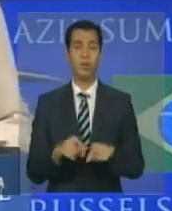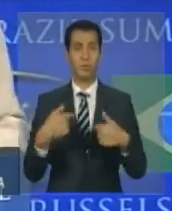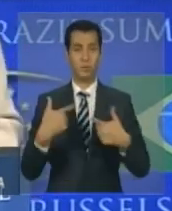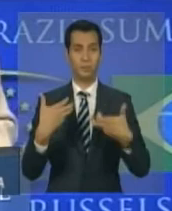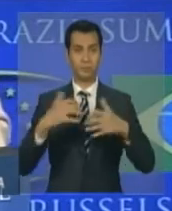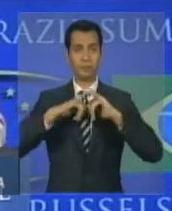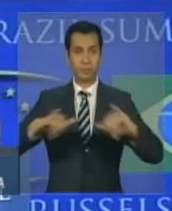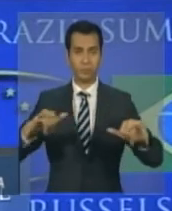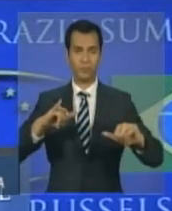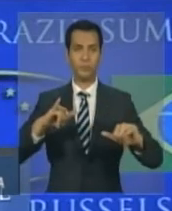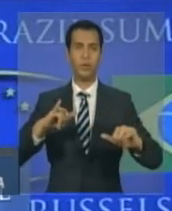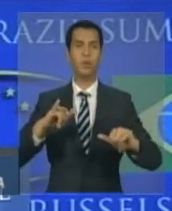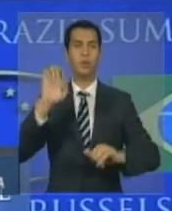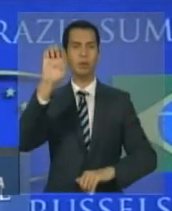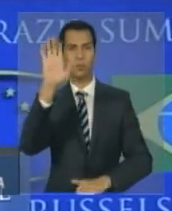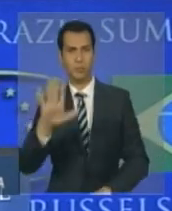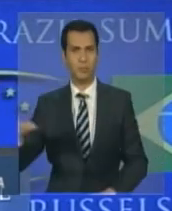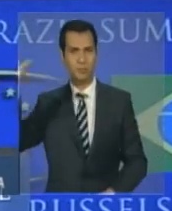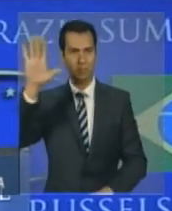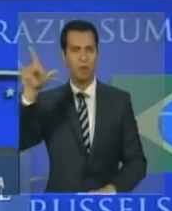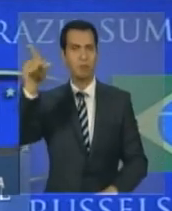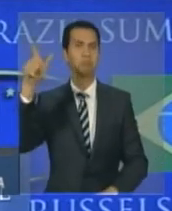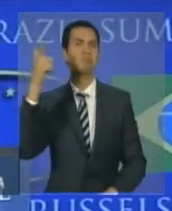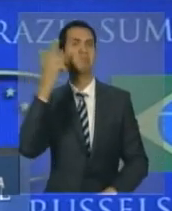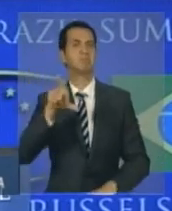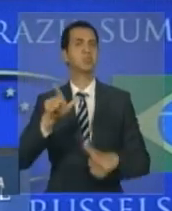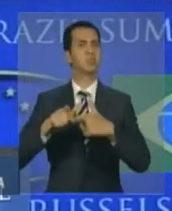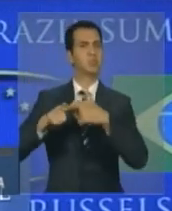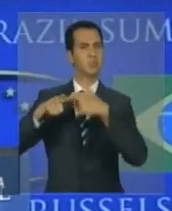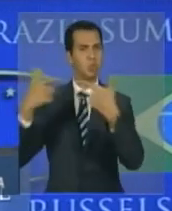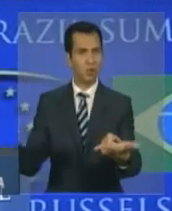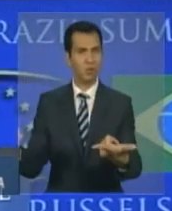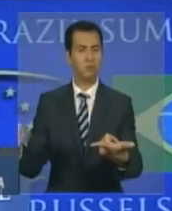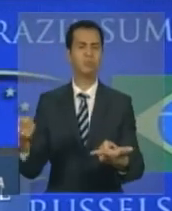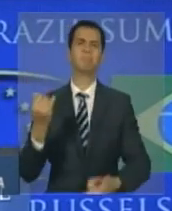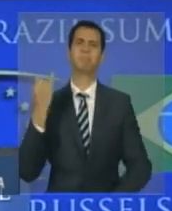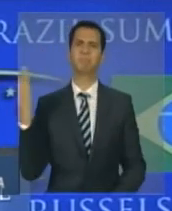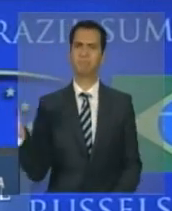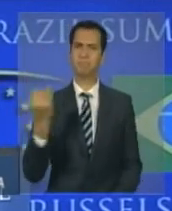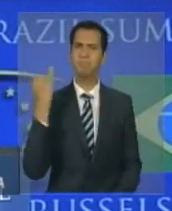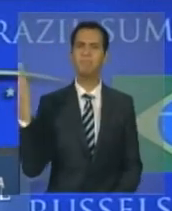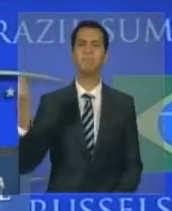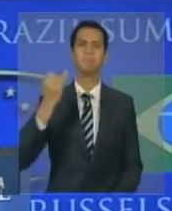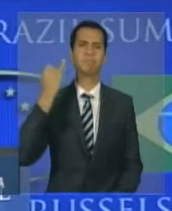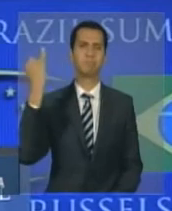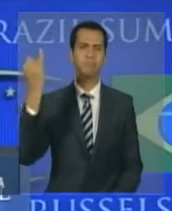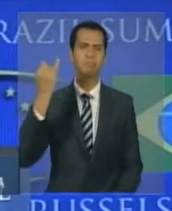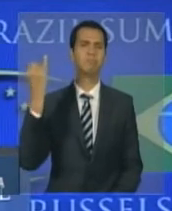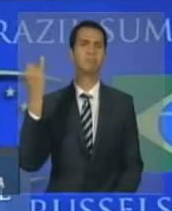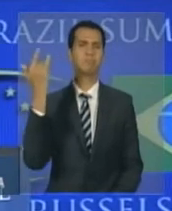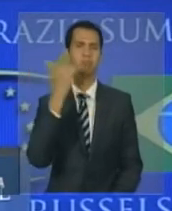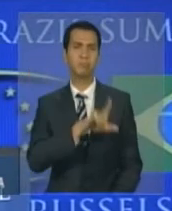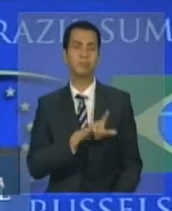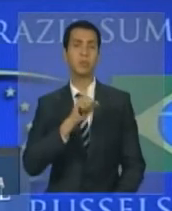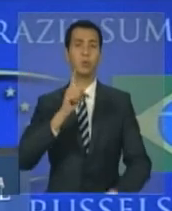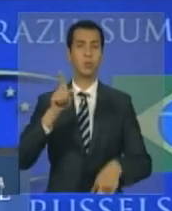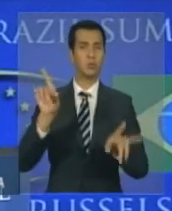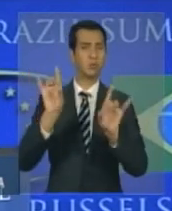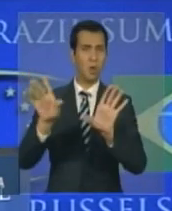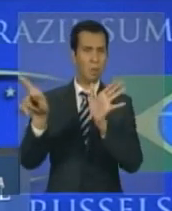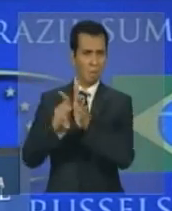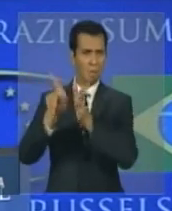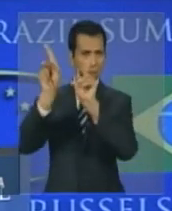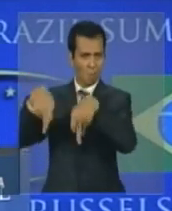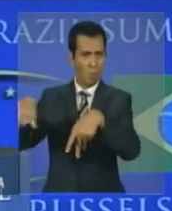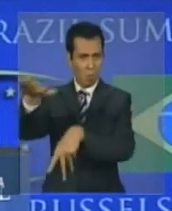que o êxito da União Europeia é extremamente importante, não só para os europeus, mas